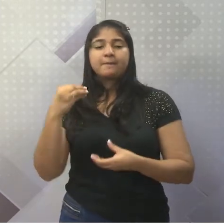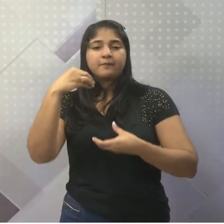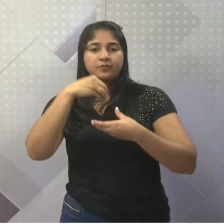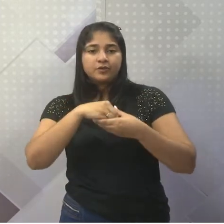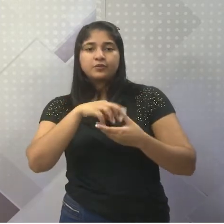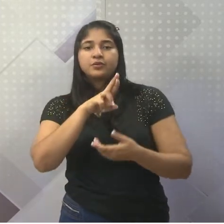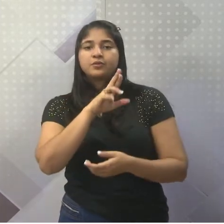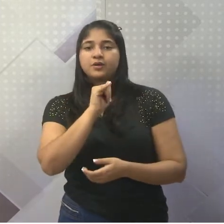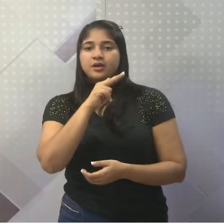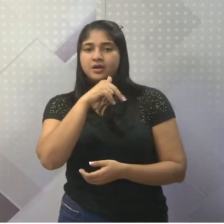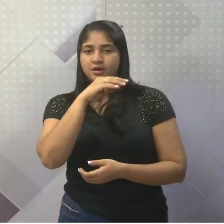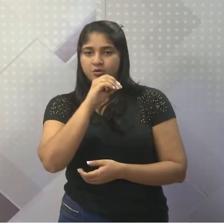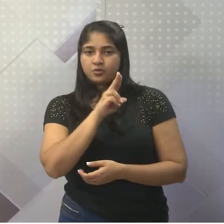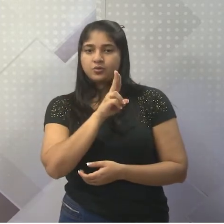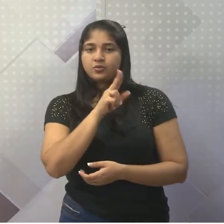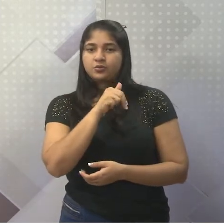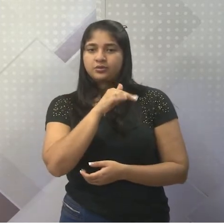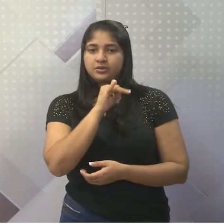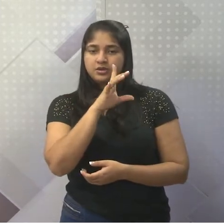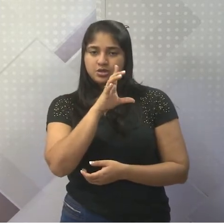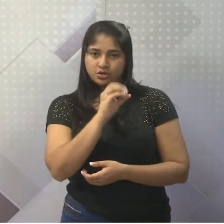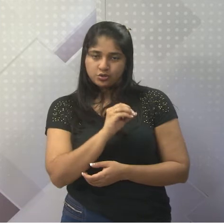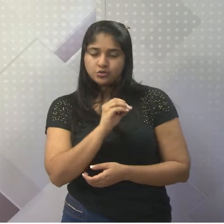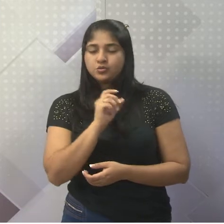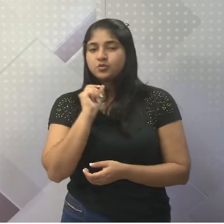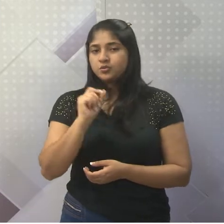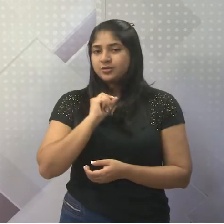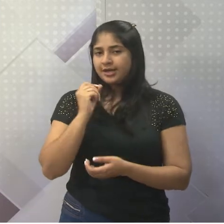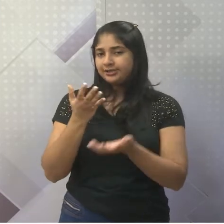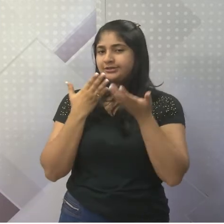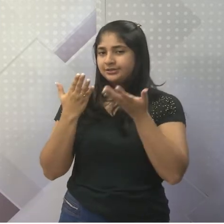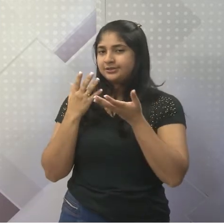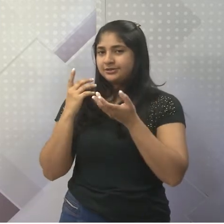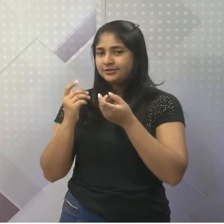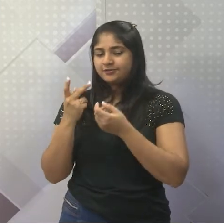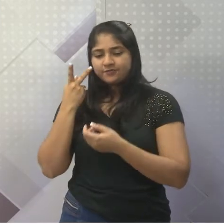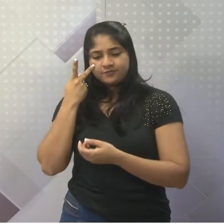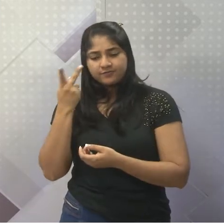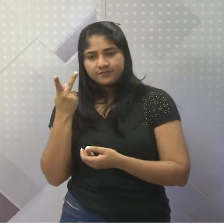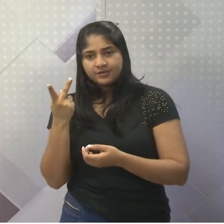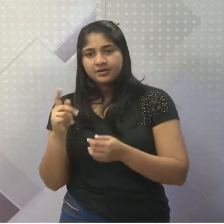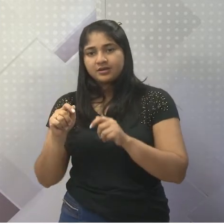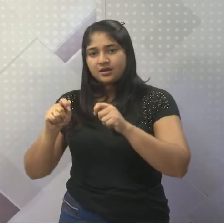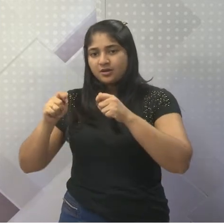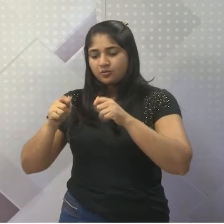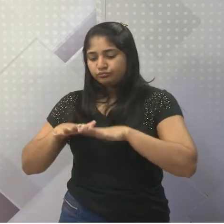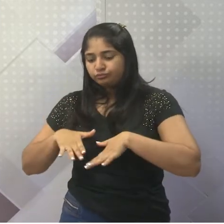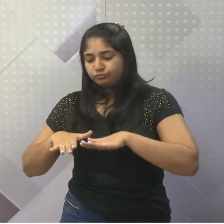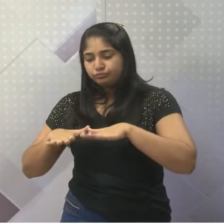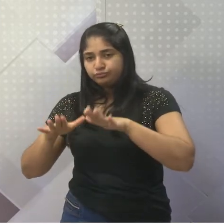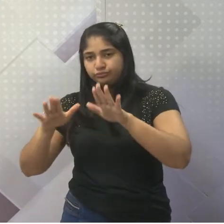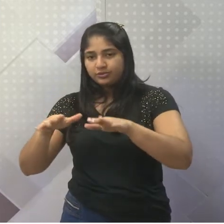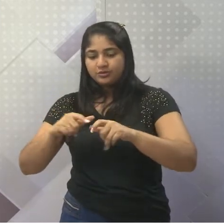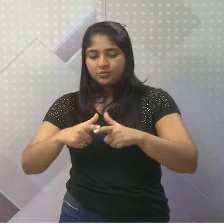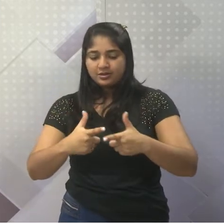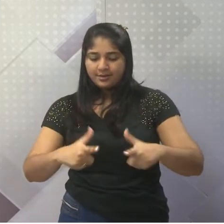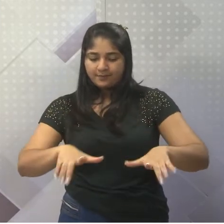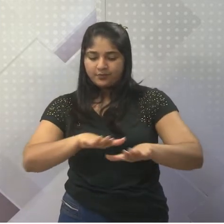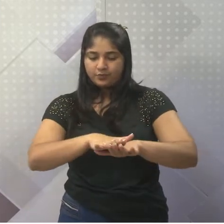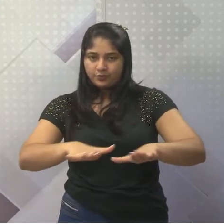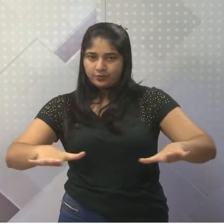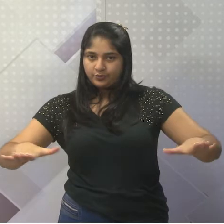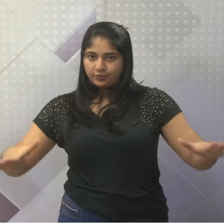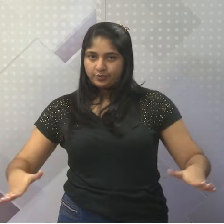Unido da Grã-Bretanha, começou a minar a indústria de tecelagem, porque os melhores tapetes eram indianos,